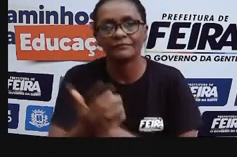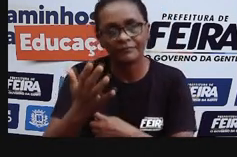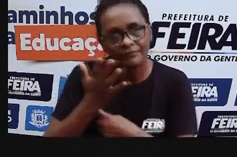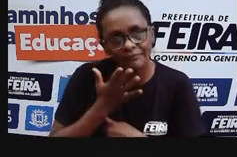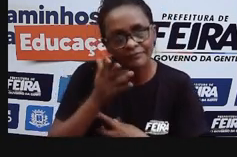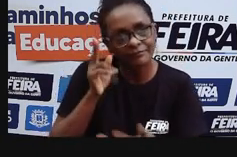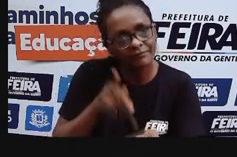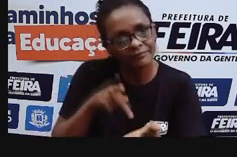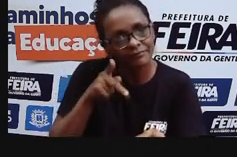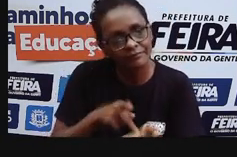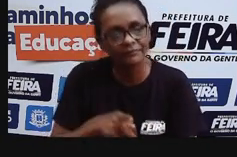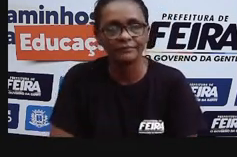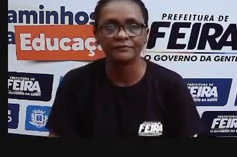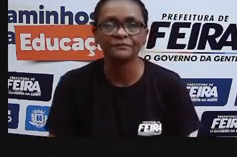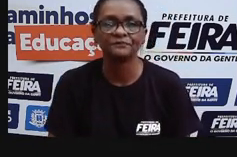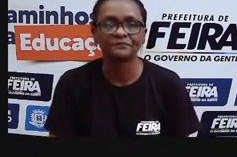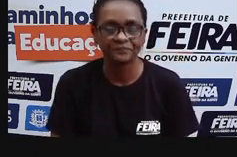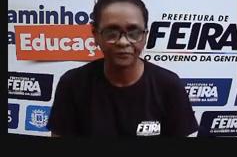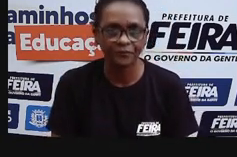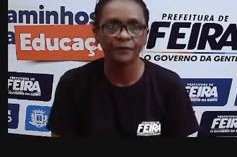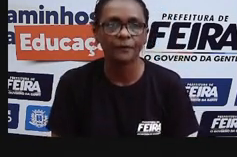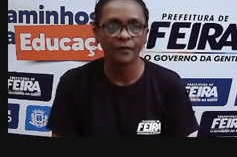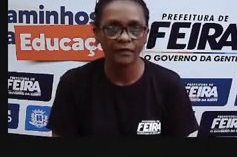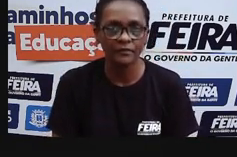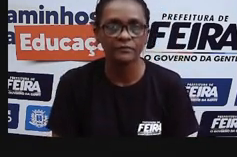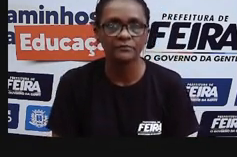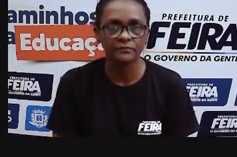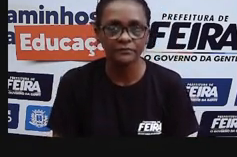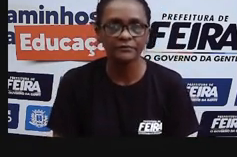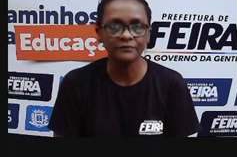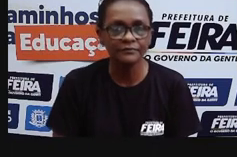Para a gente ir afinando esse foco.